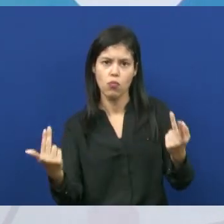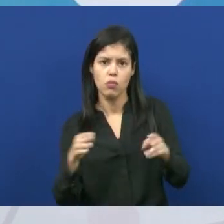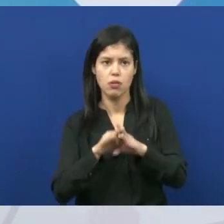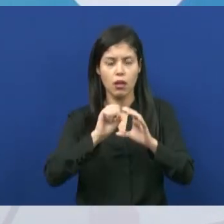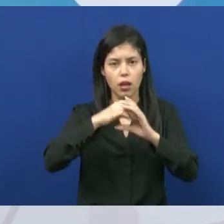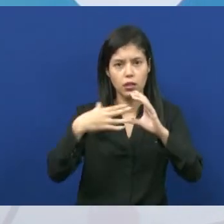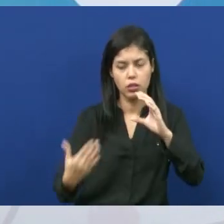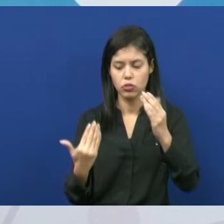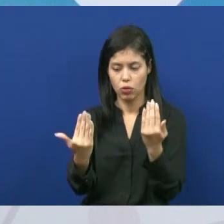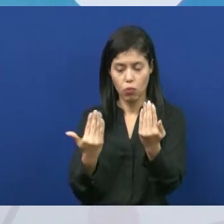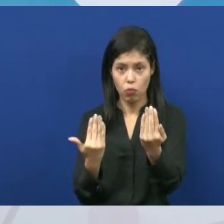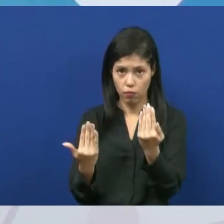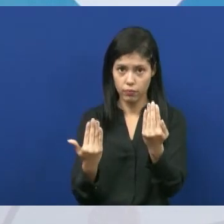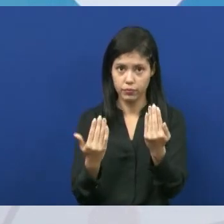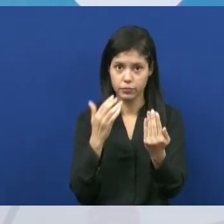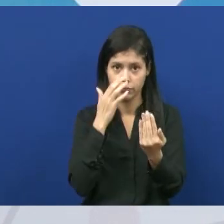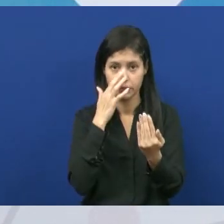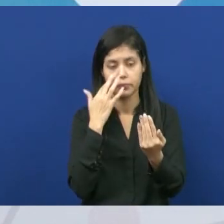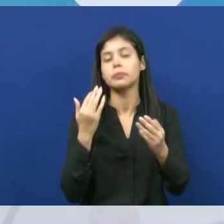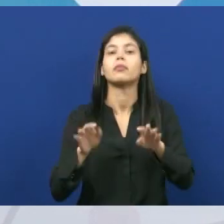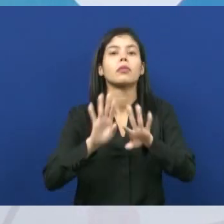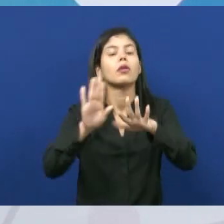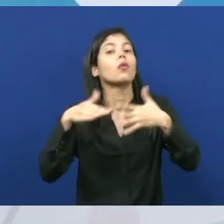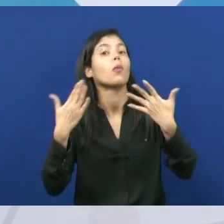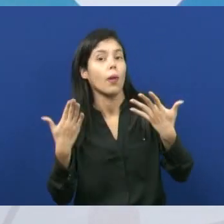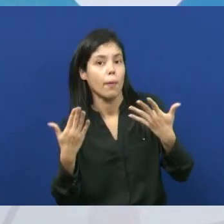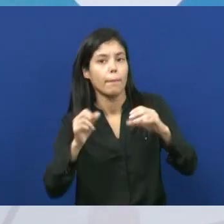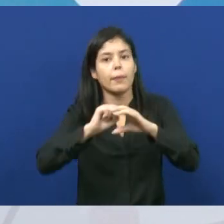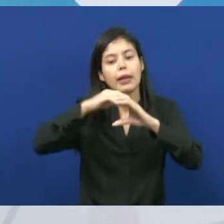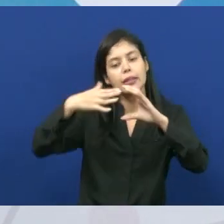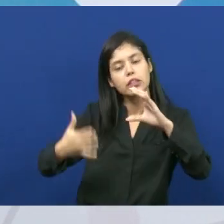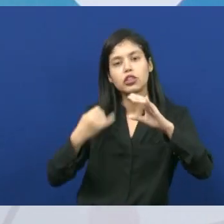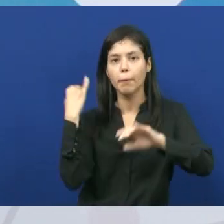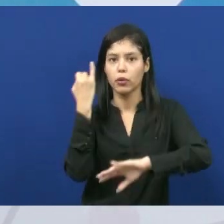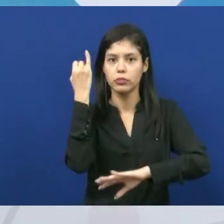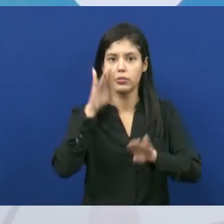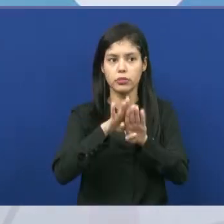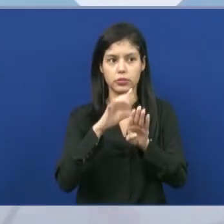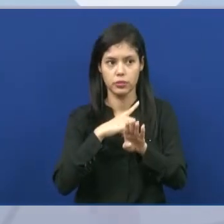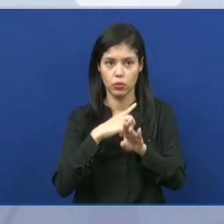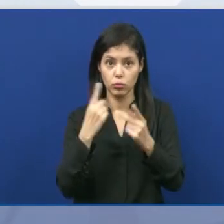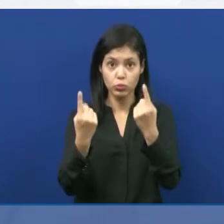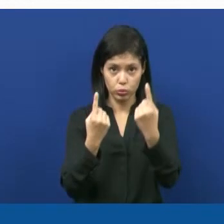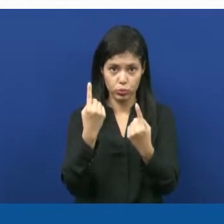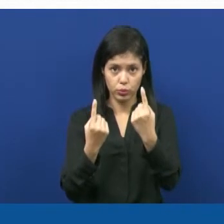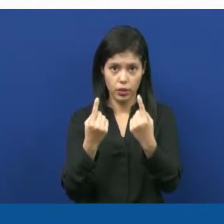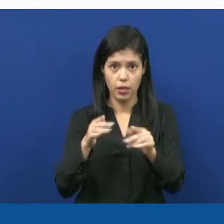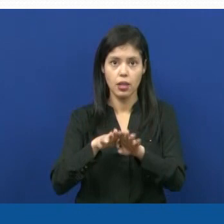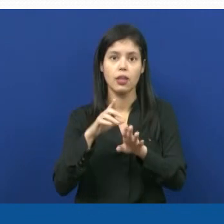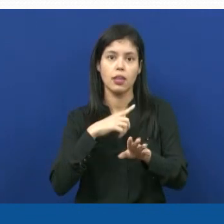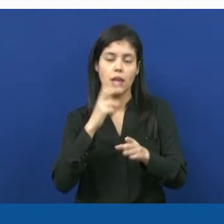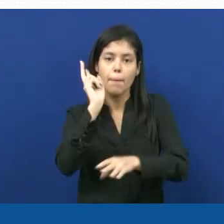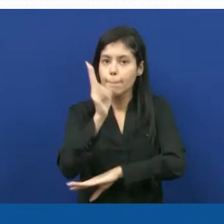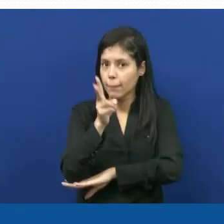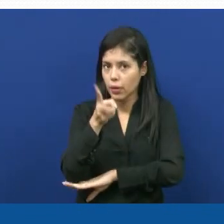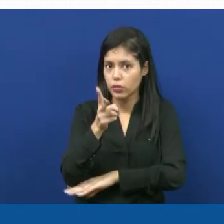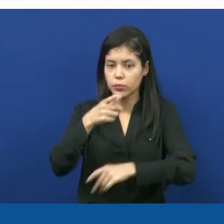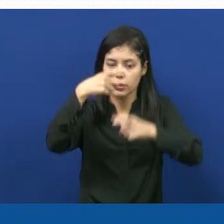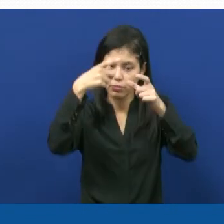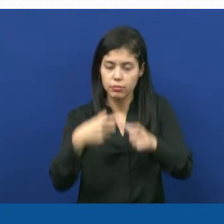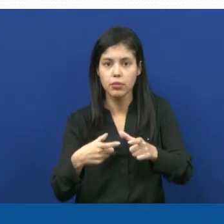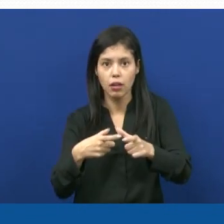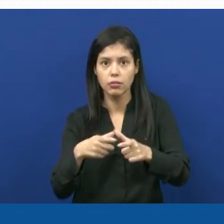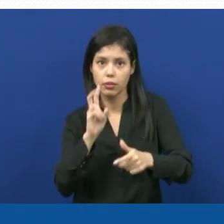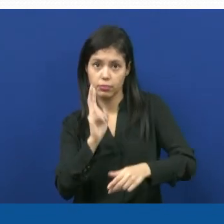características em comum. Que características são essas? Por exemplo, os dois pertencem à mesma classe, os